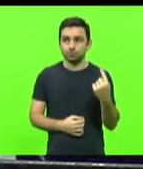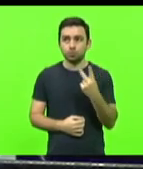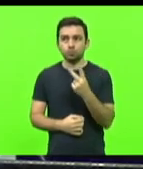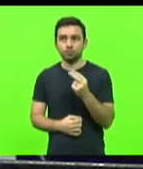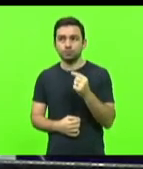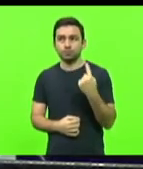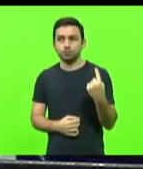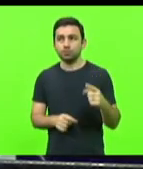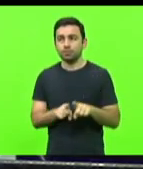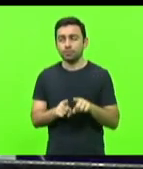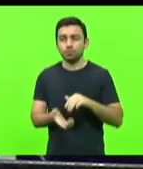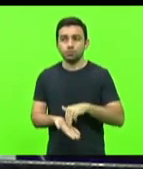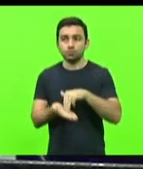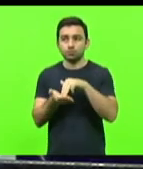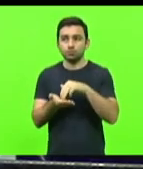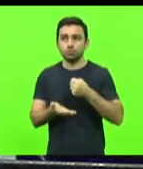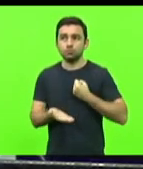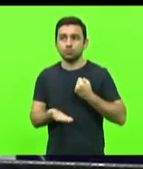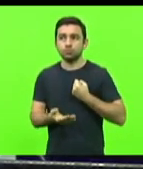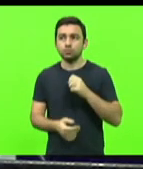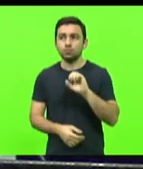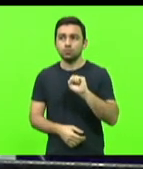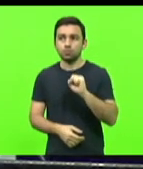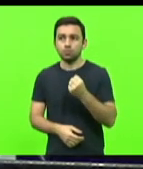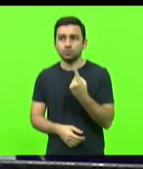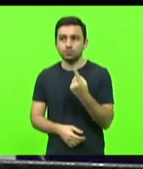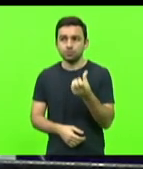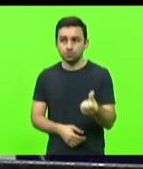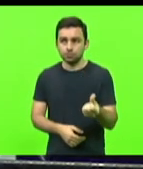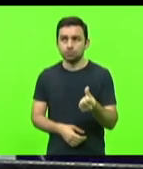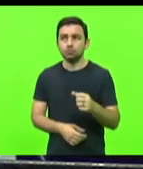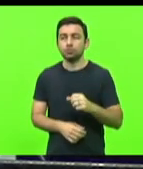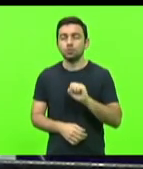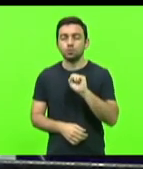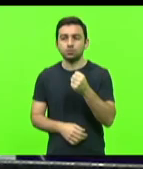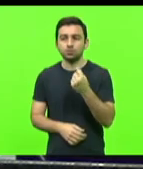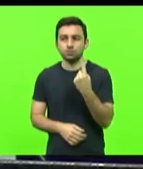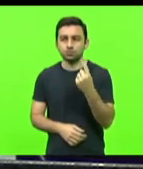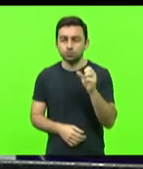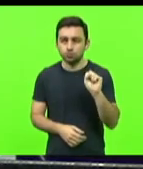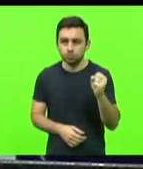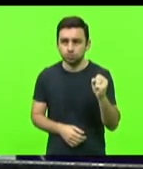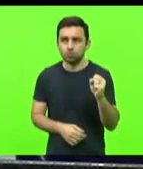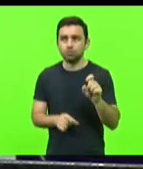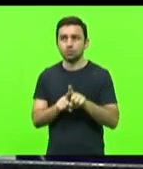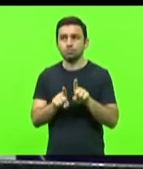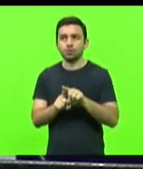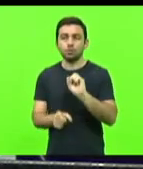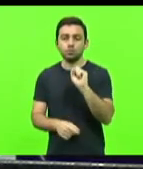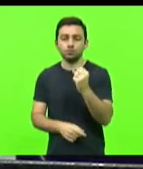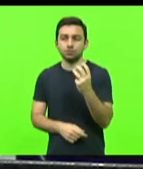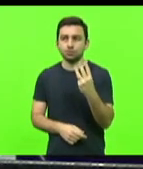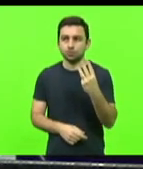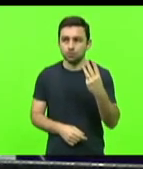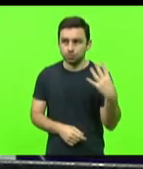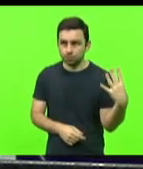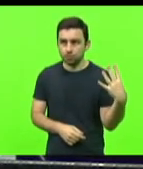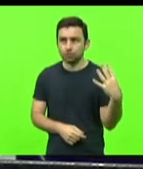as moções números 816, 818 e 834-2021